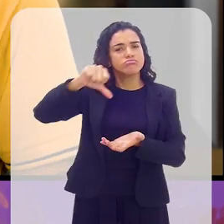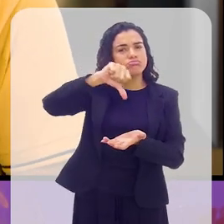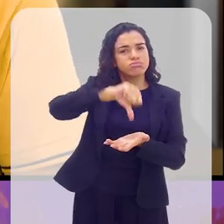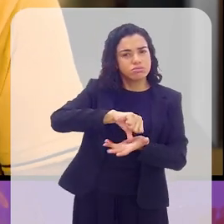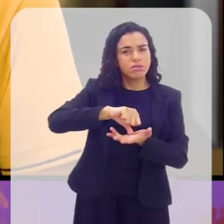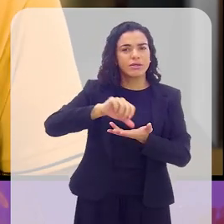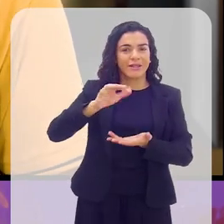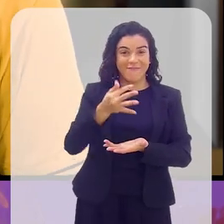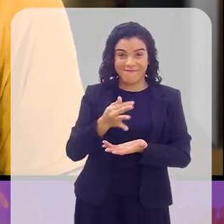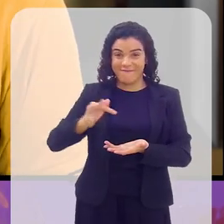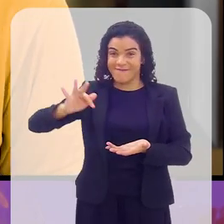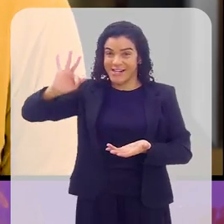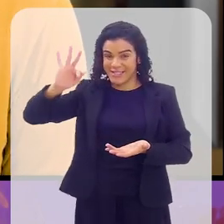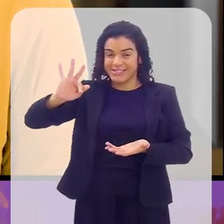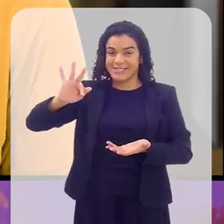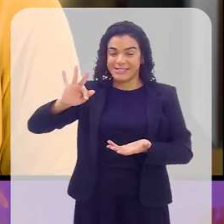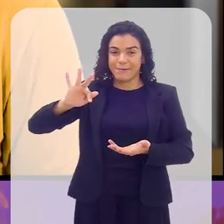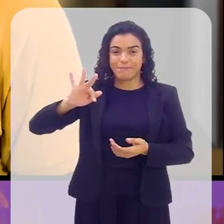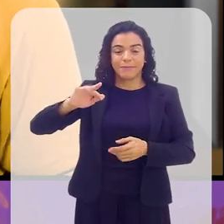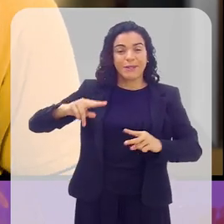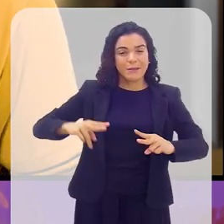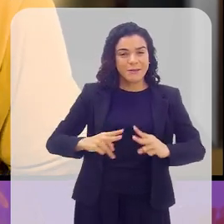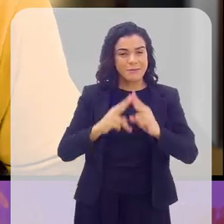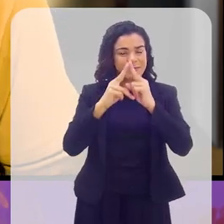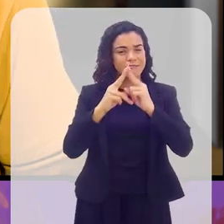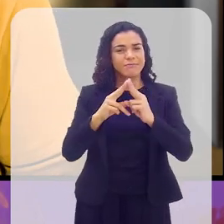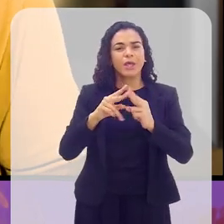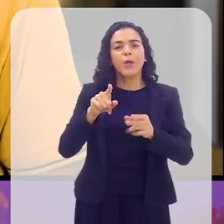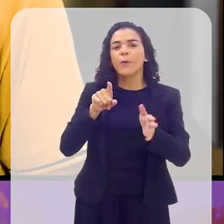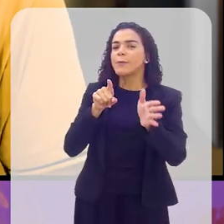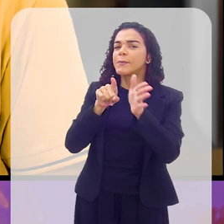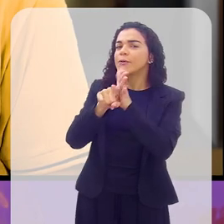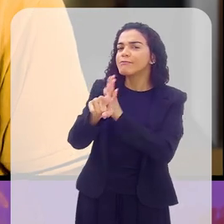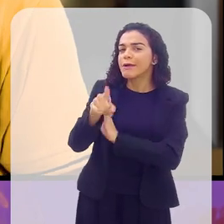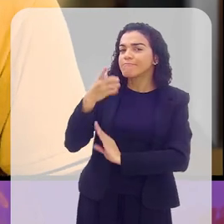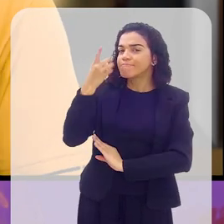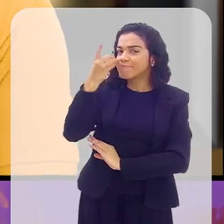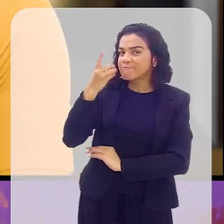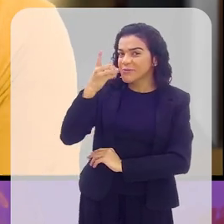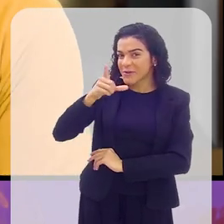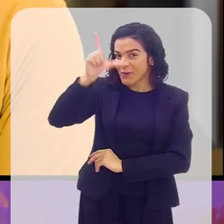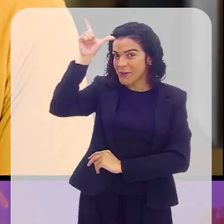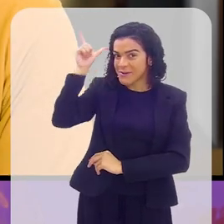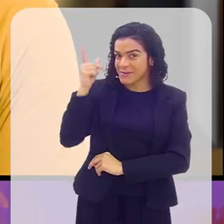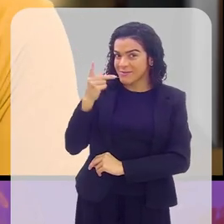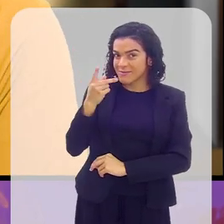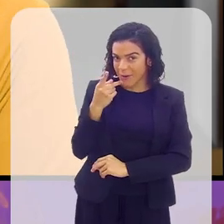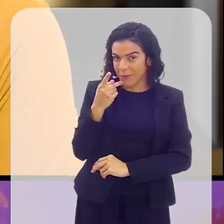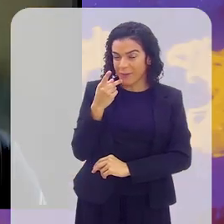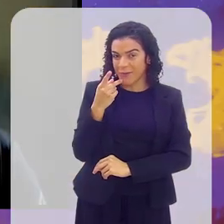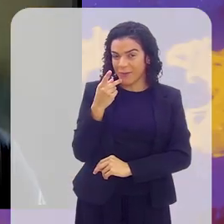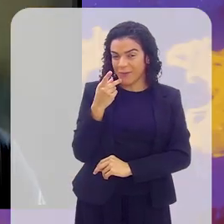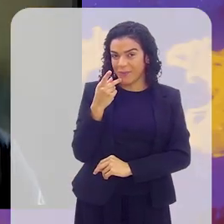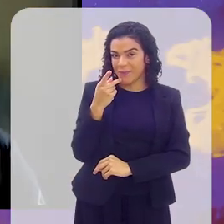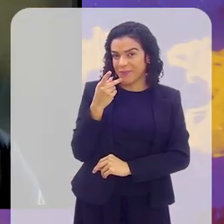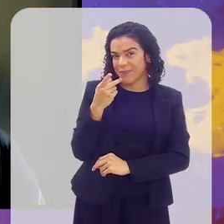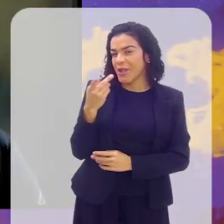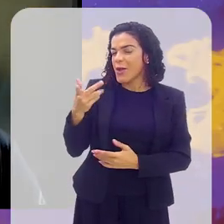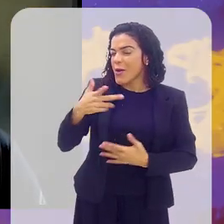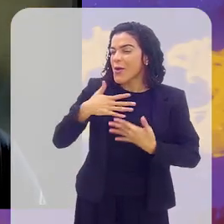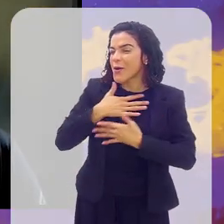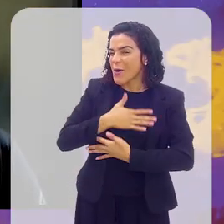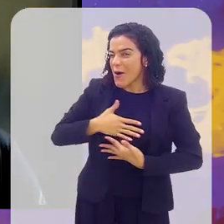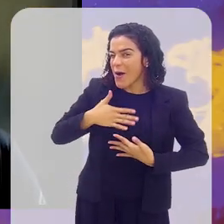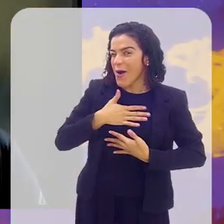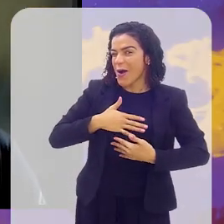esses jogos serão na França, né, em Paris. E eu vou perguntar ao deputado Luiz Paulo, que